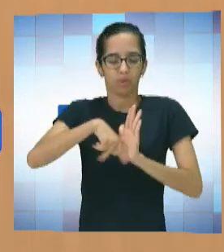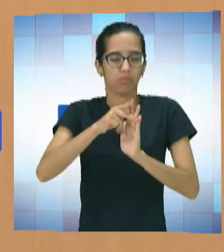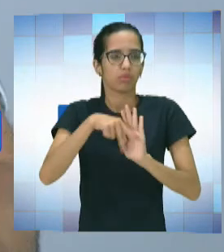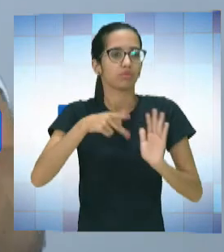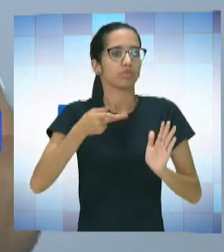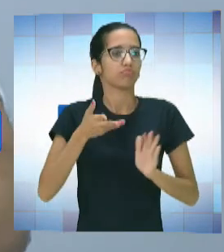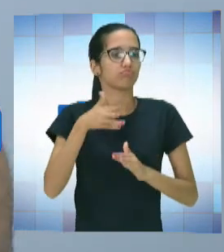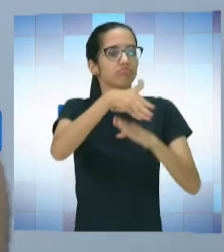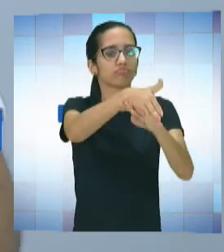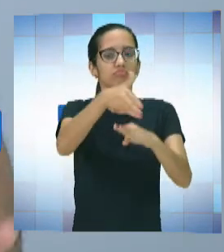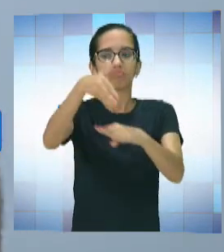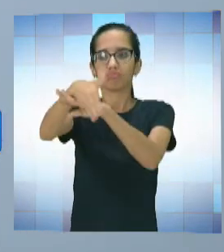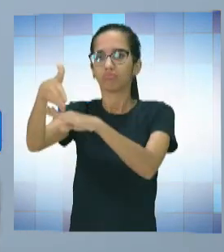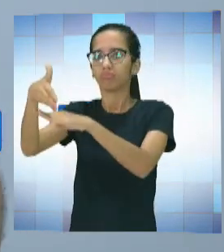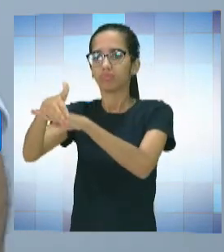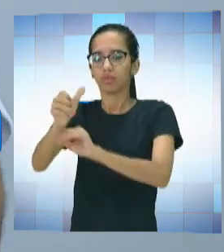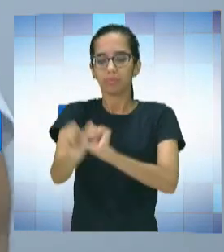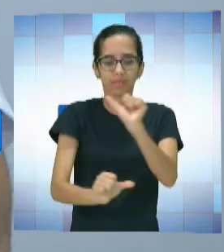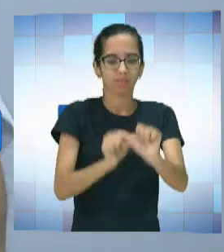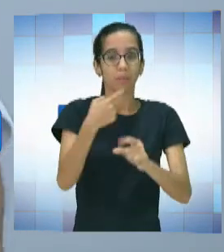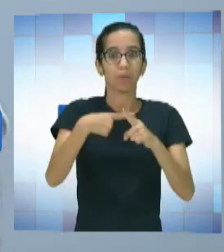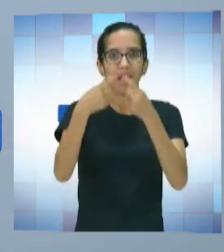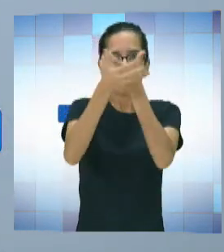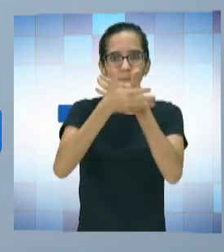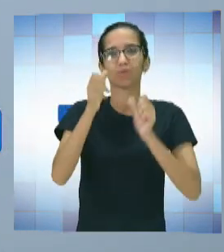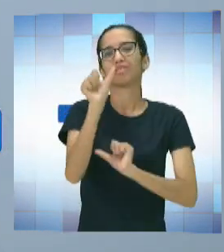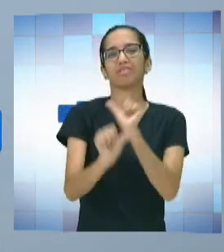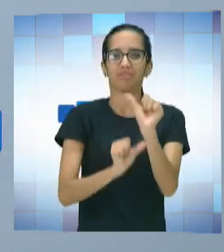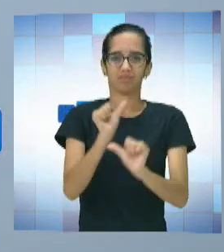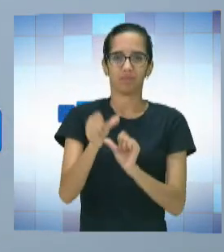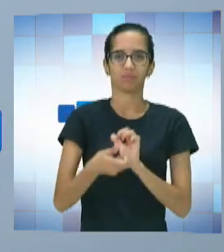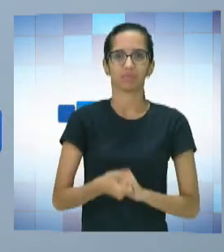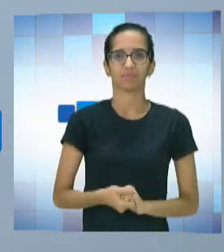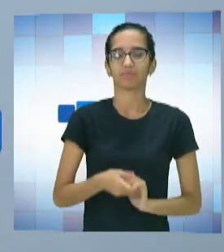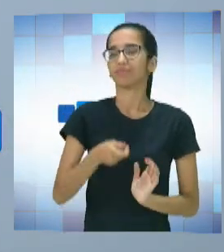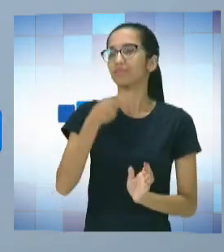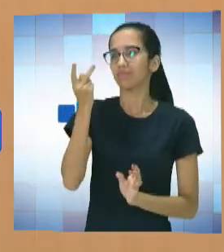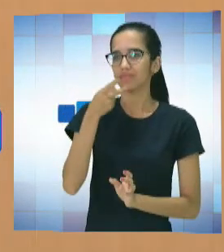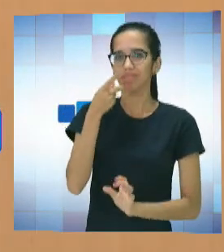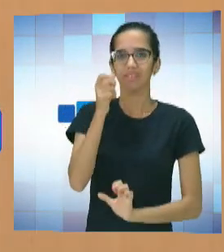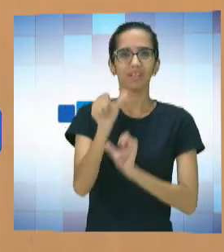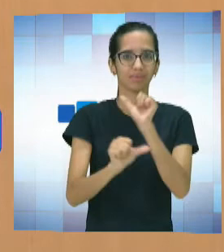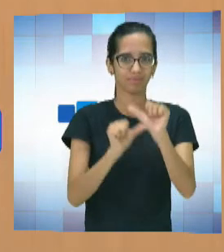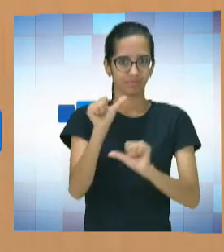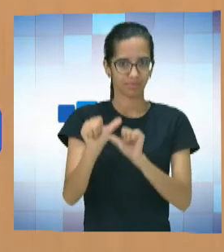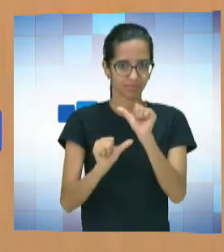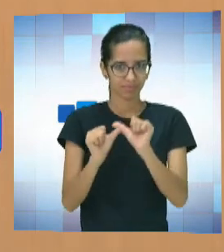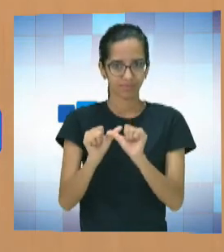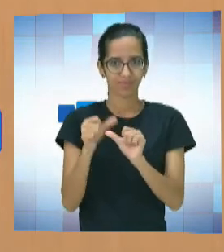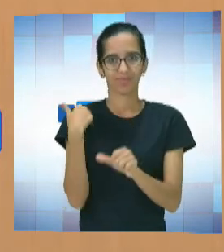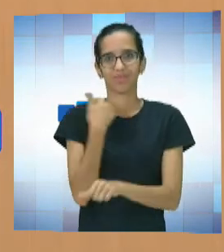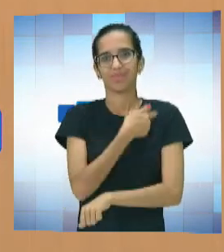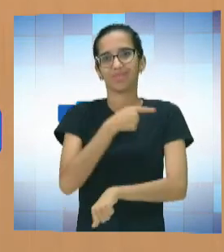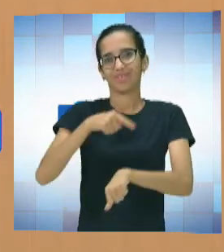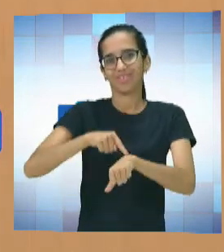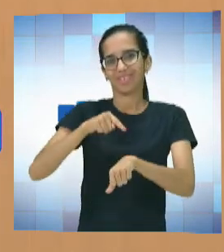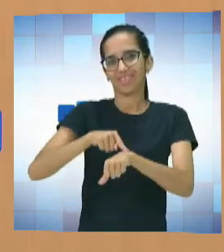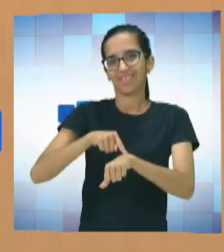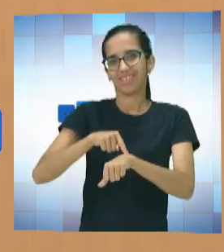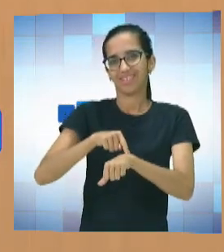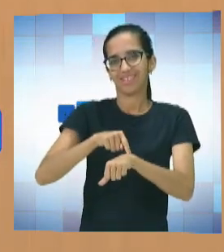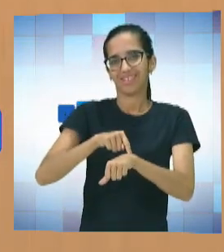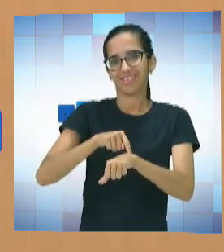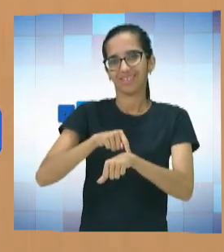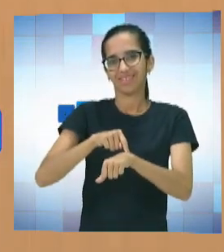educar, transformar, porque a música transforma. Isso. E, professor, falar em transformar, o nosso horário na